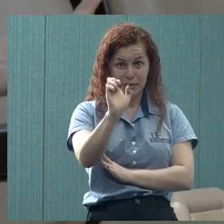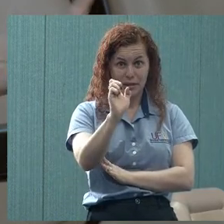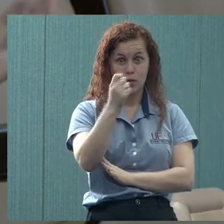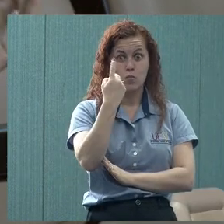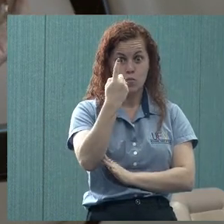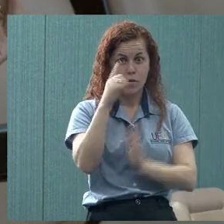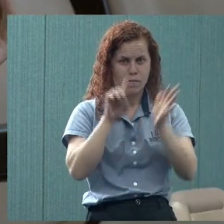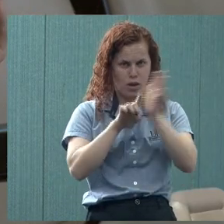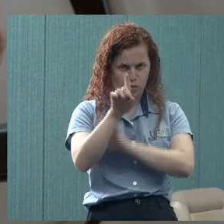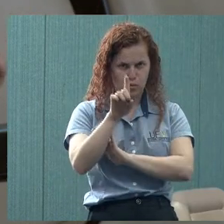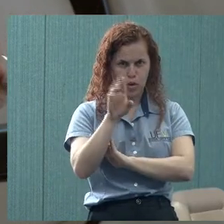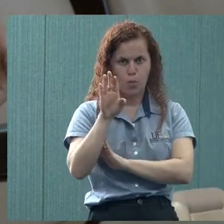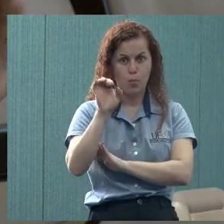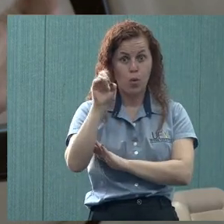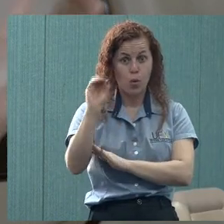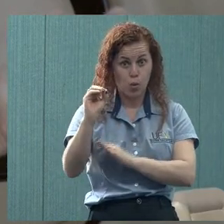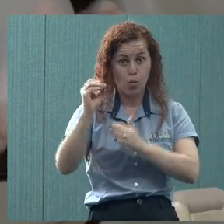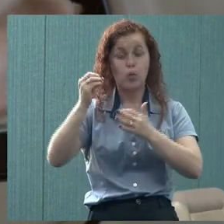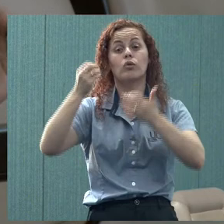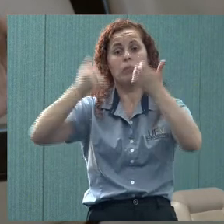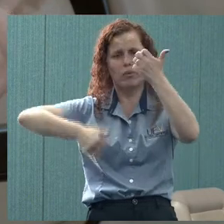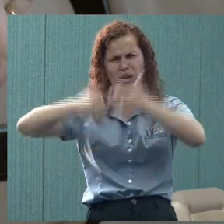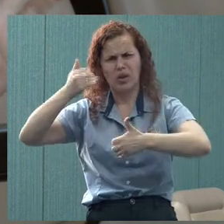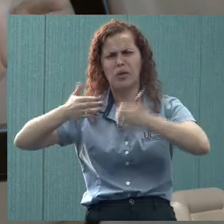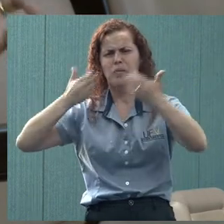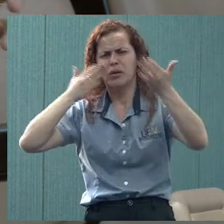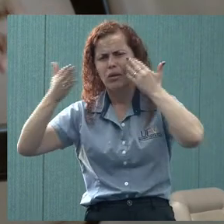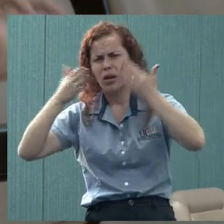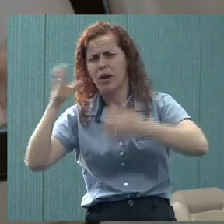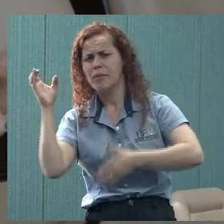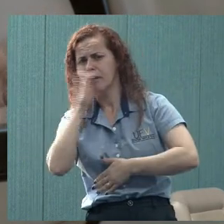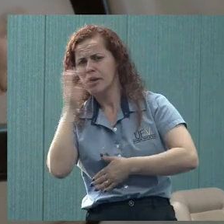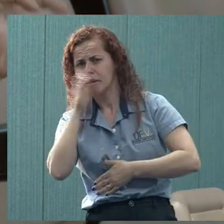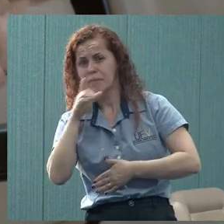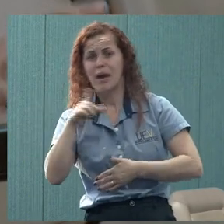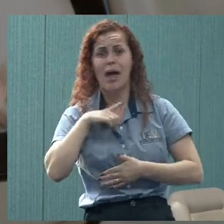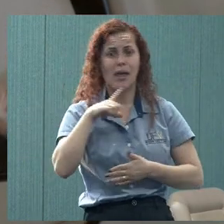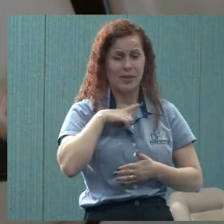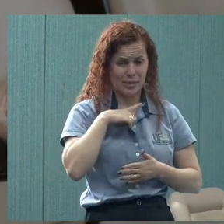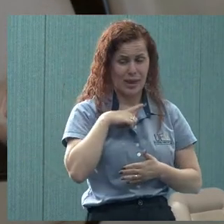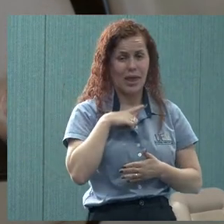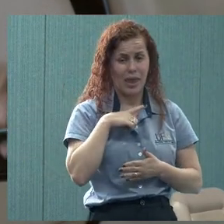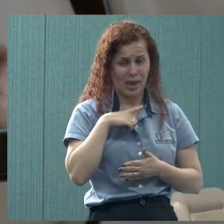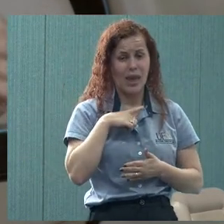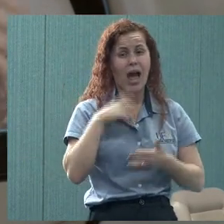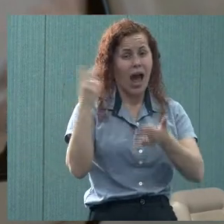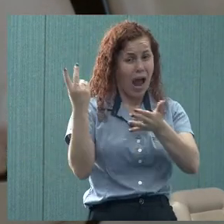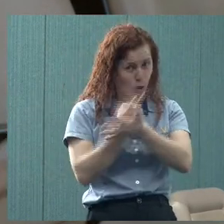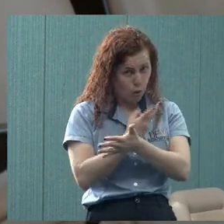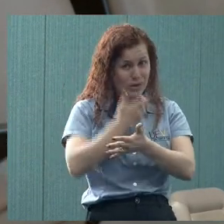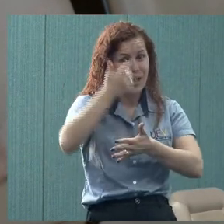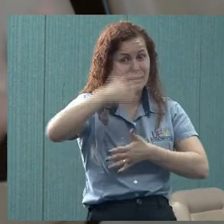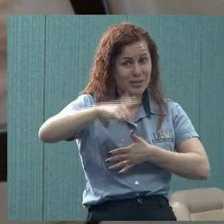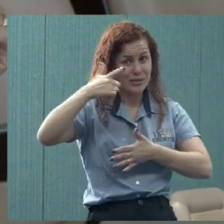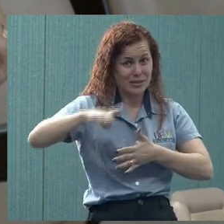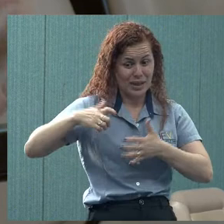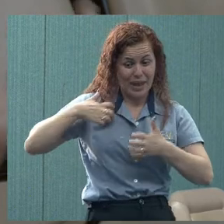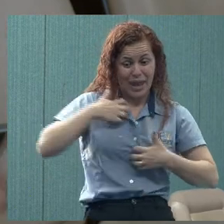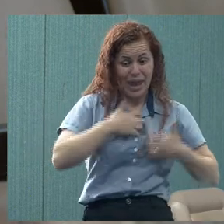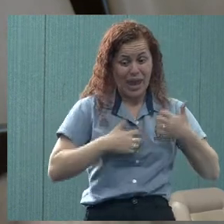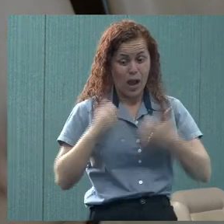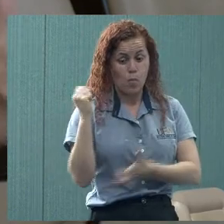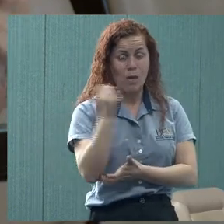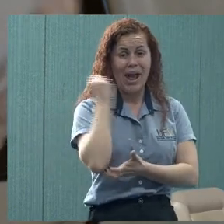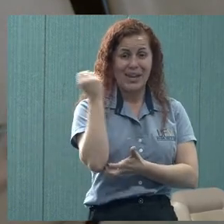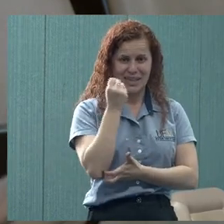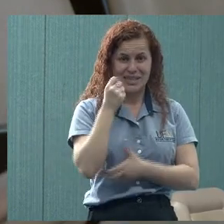porque o Bruno trouxe muito, a questão psiquiátrica, emergência e tudo. Mas, às vezes, tem uma situação muito pontual de um colega que tem uma crise em sala, de